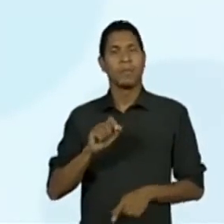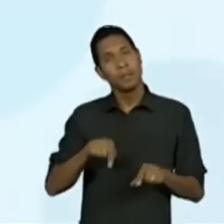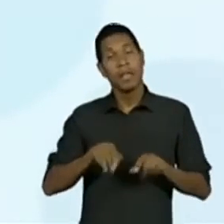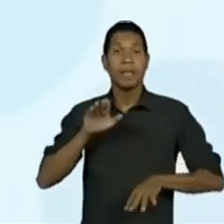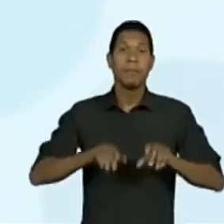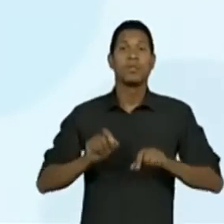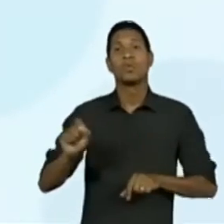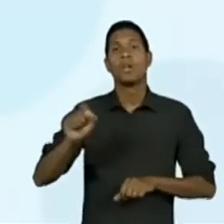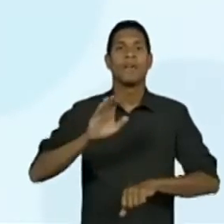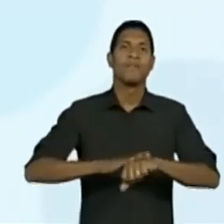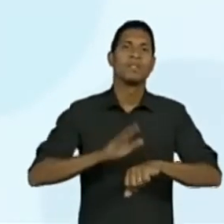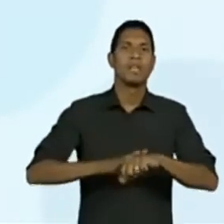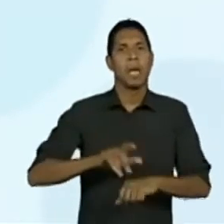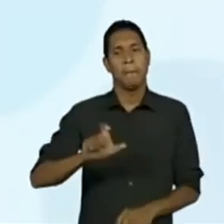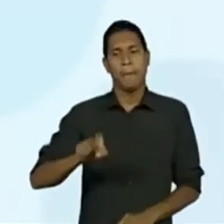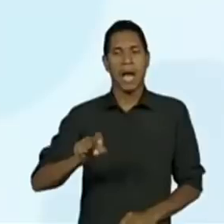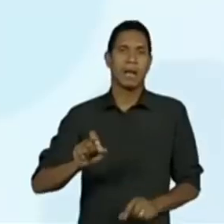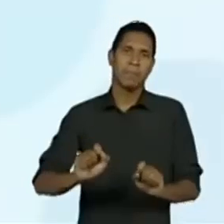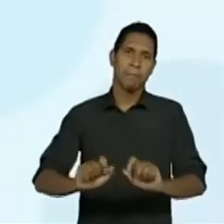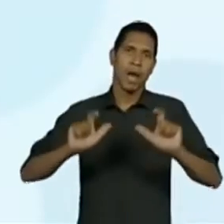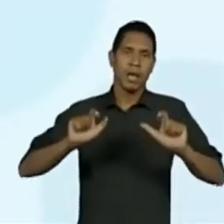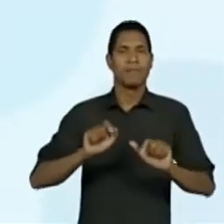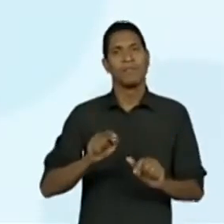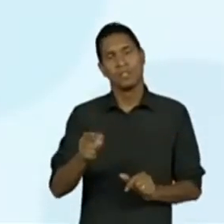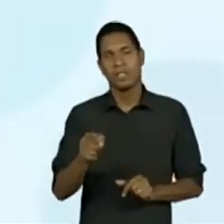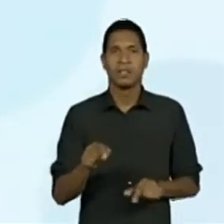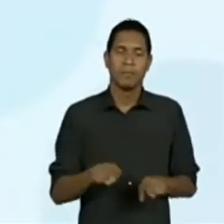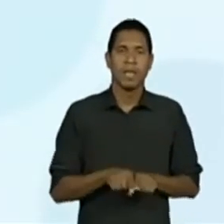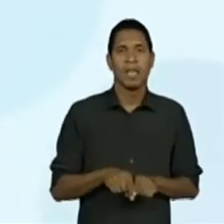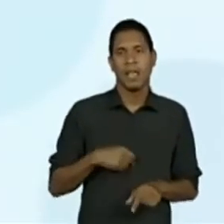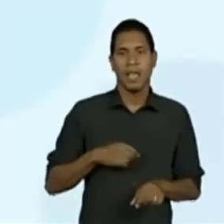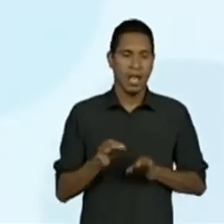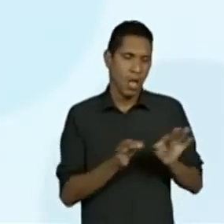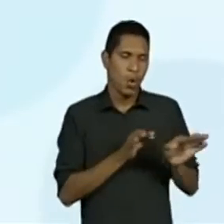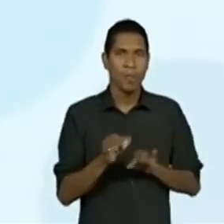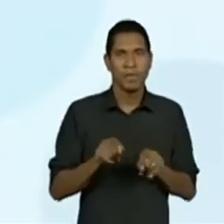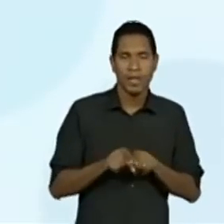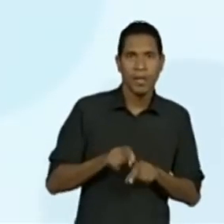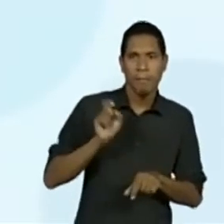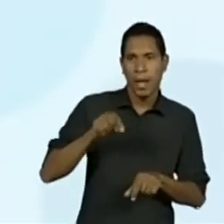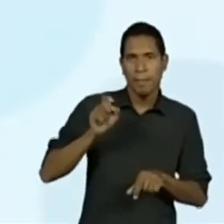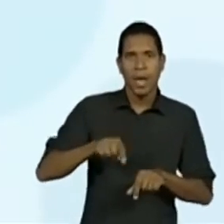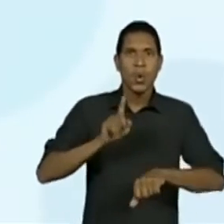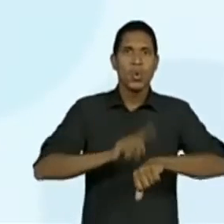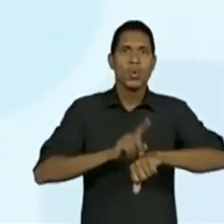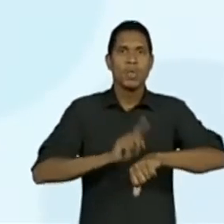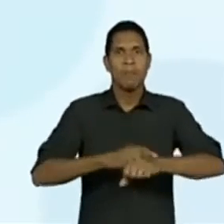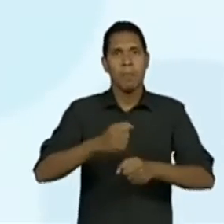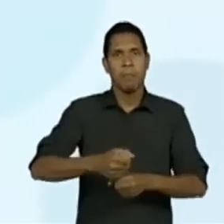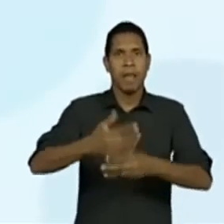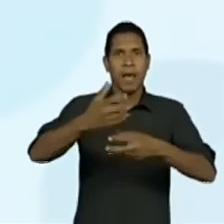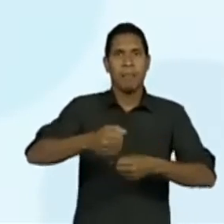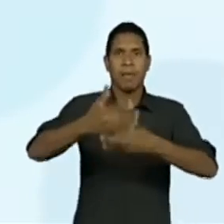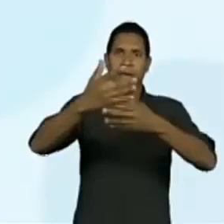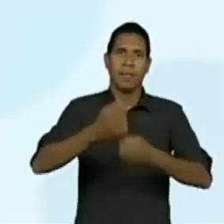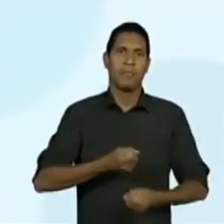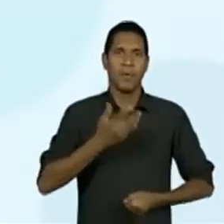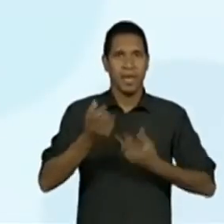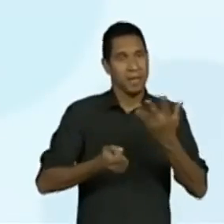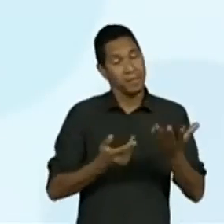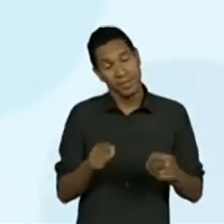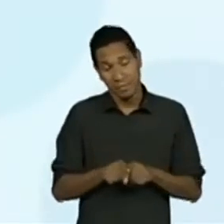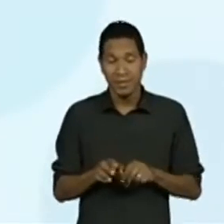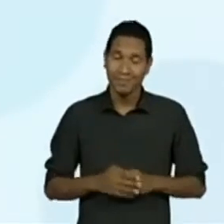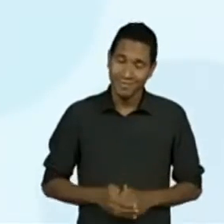do leitor. Ou seja, o leitor comanda a visualização do poema. Isso é a nossa.